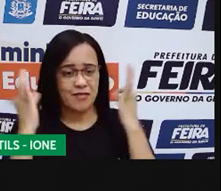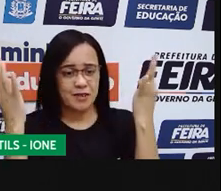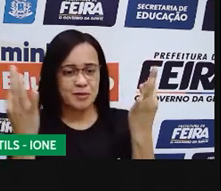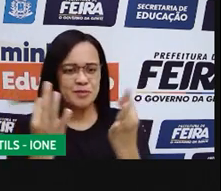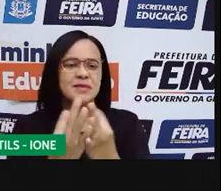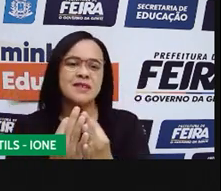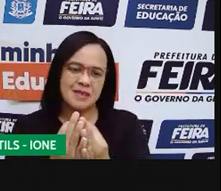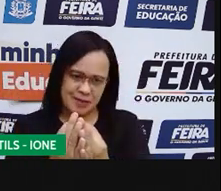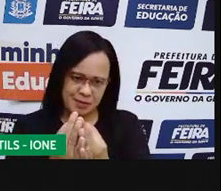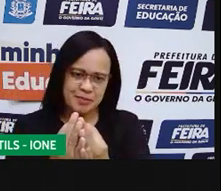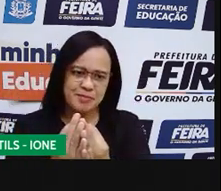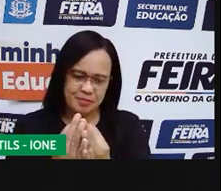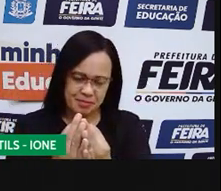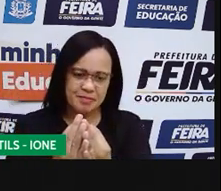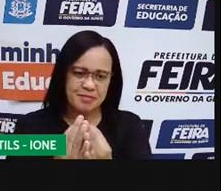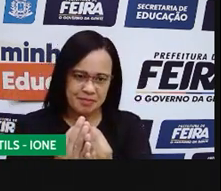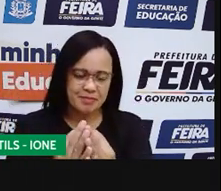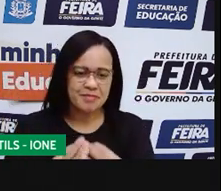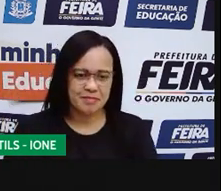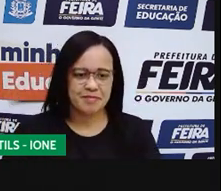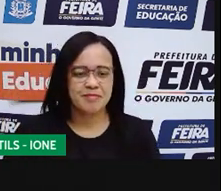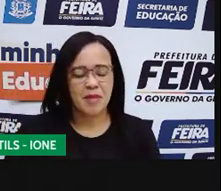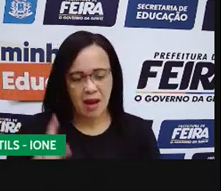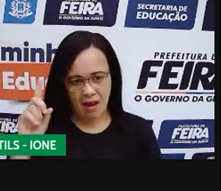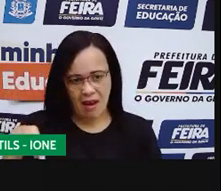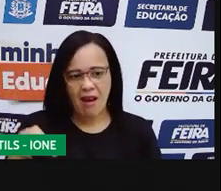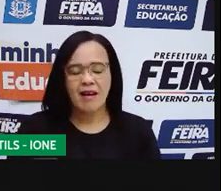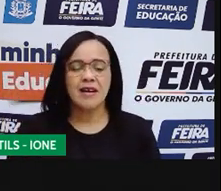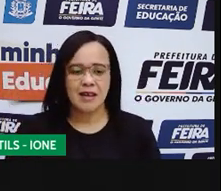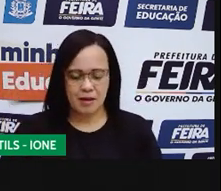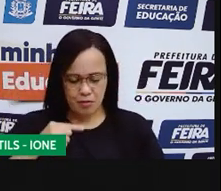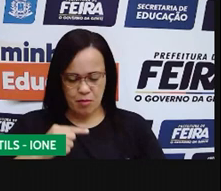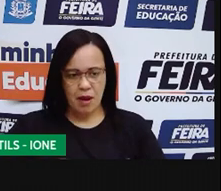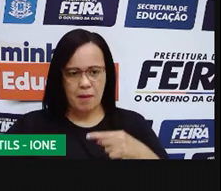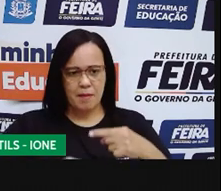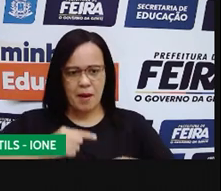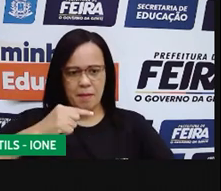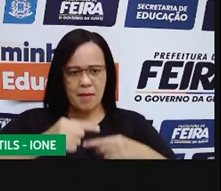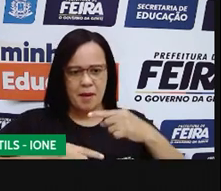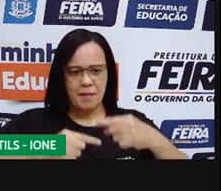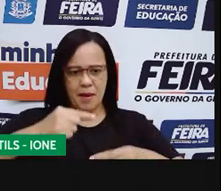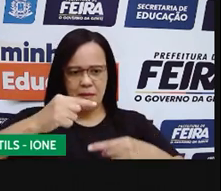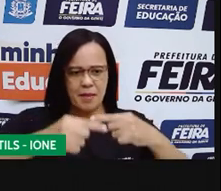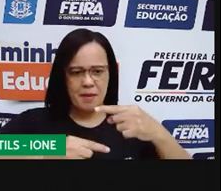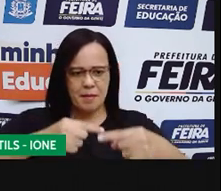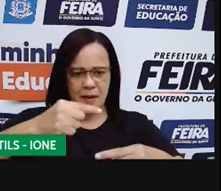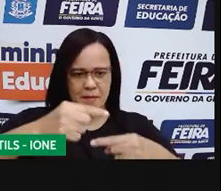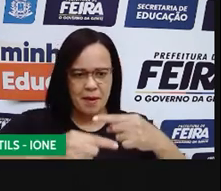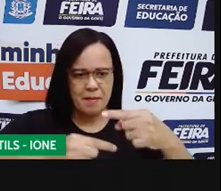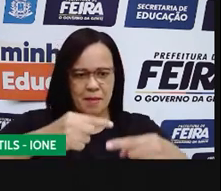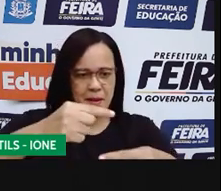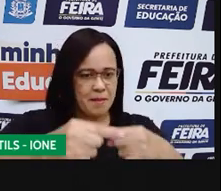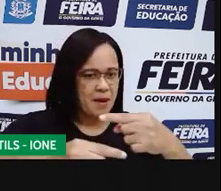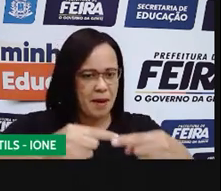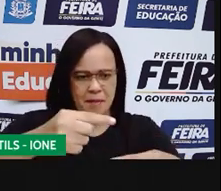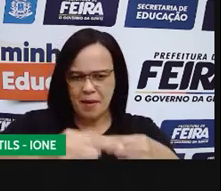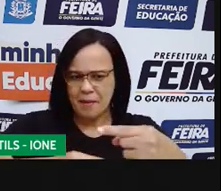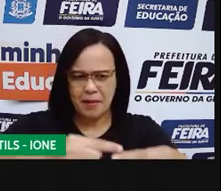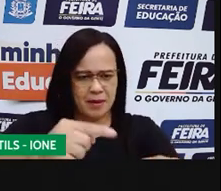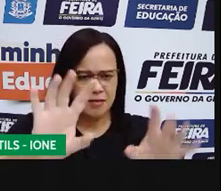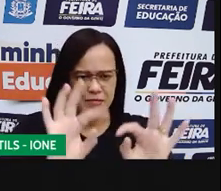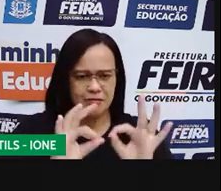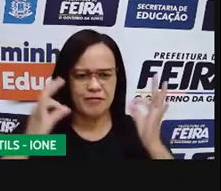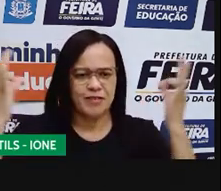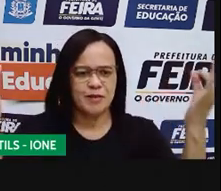que ali vai gerando descendentes, filhos, que vai seguindo uma linhagem de características